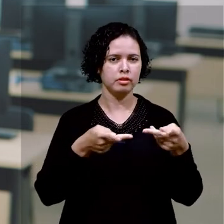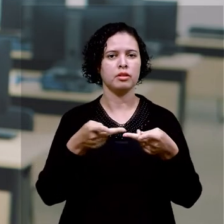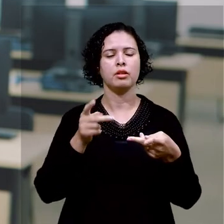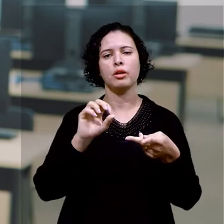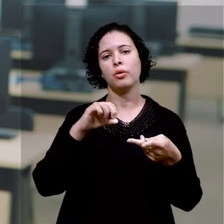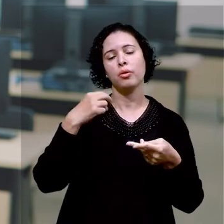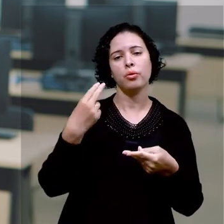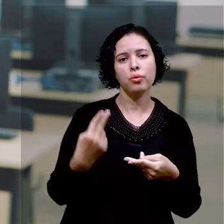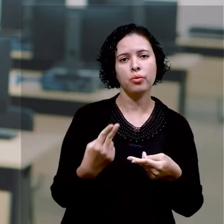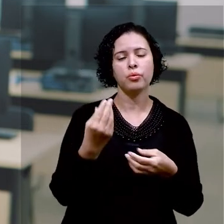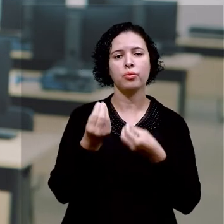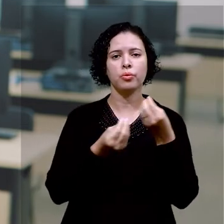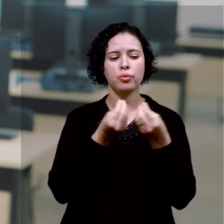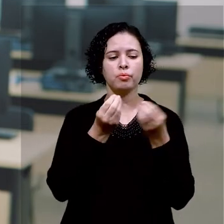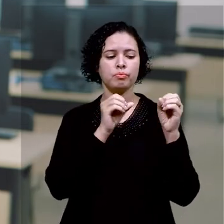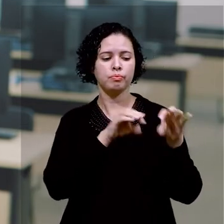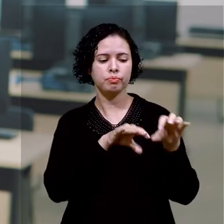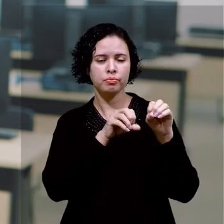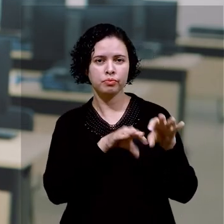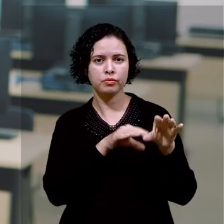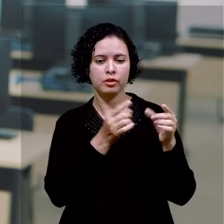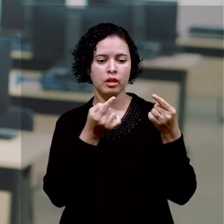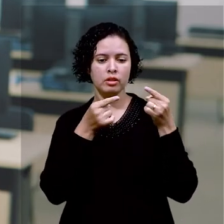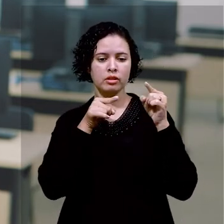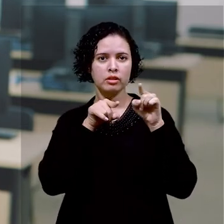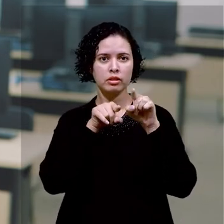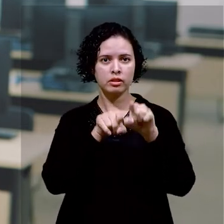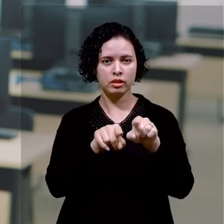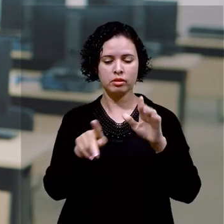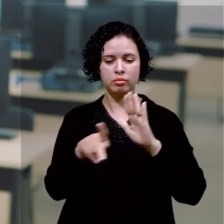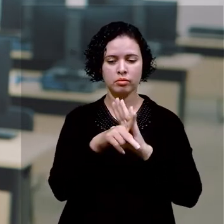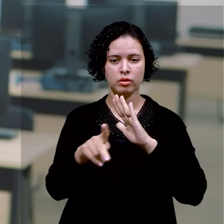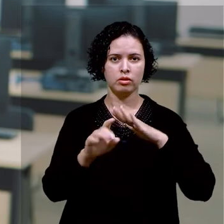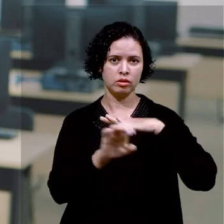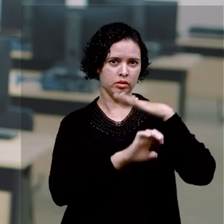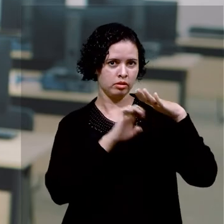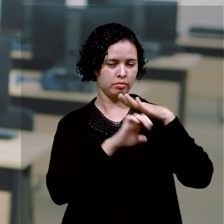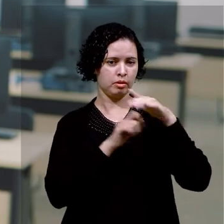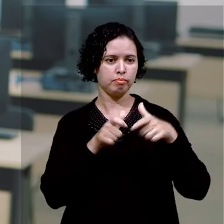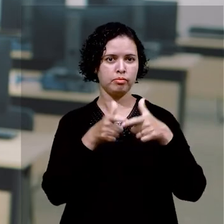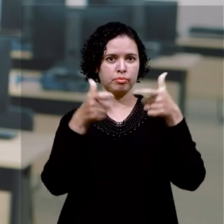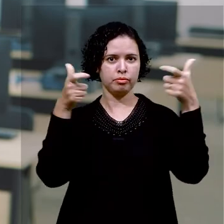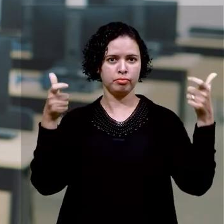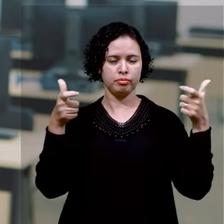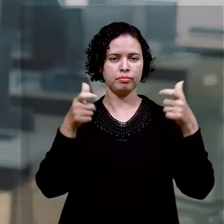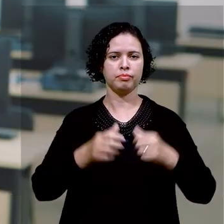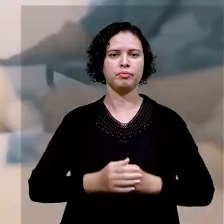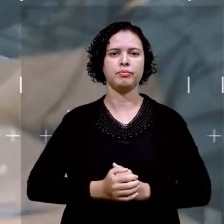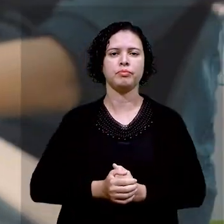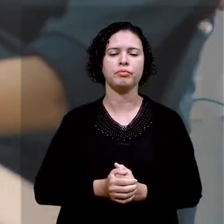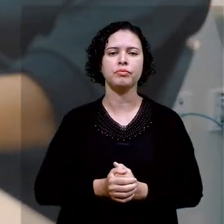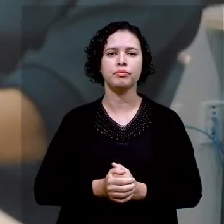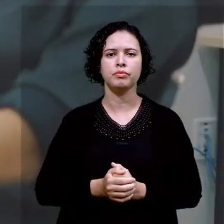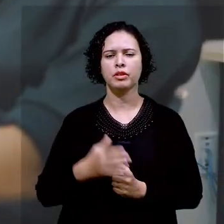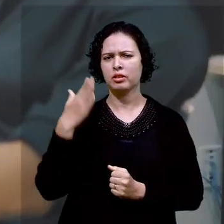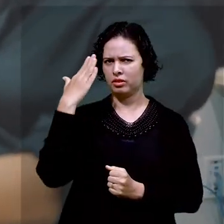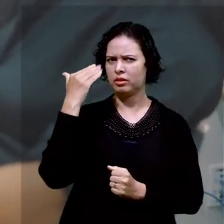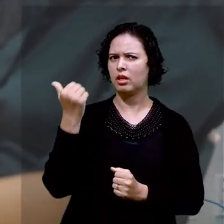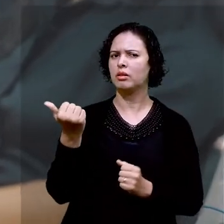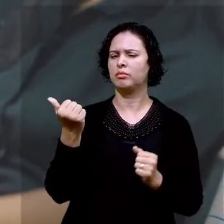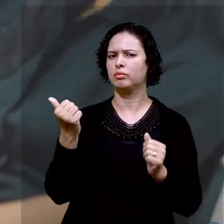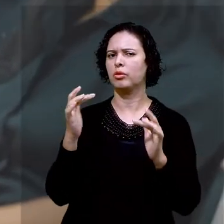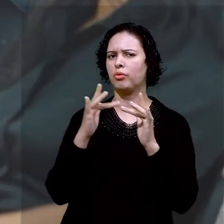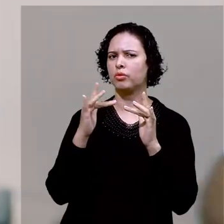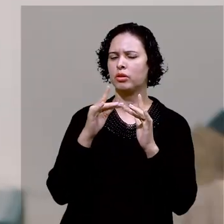desenvolva formas de ensino alinhadas com as demandas desses grandes players dos mercados. Sabemos que a